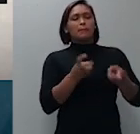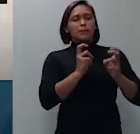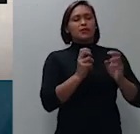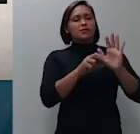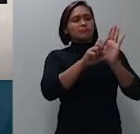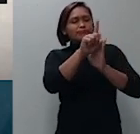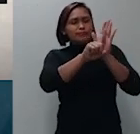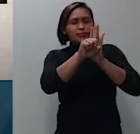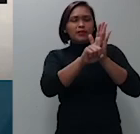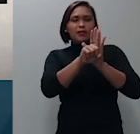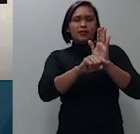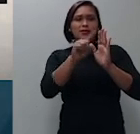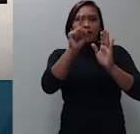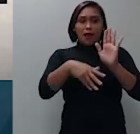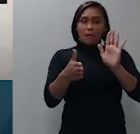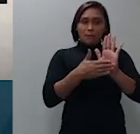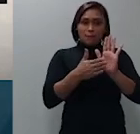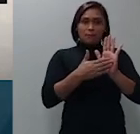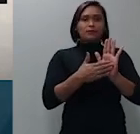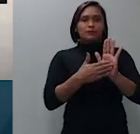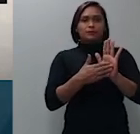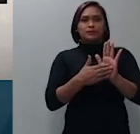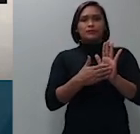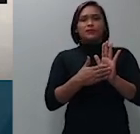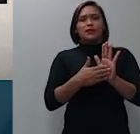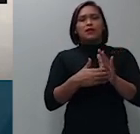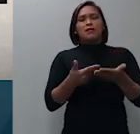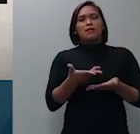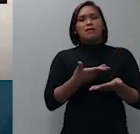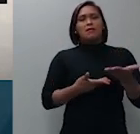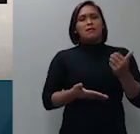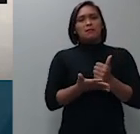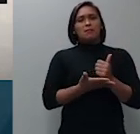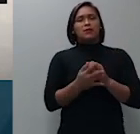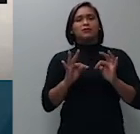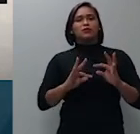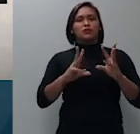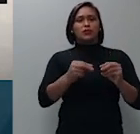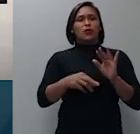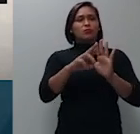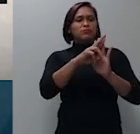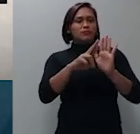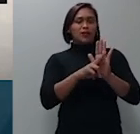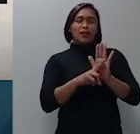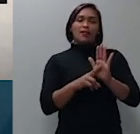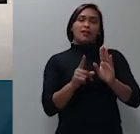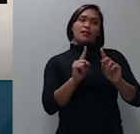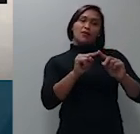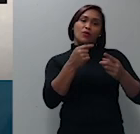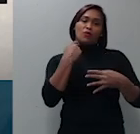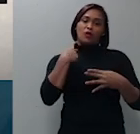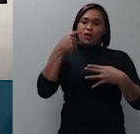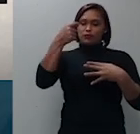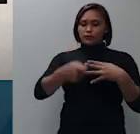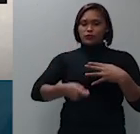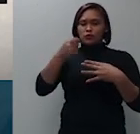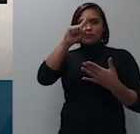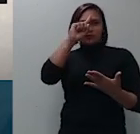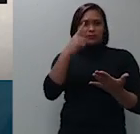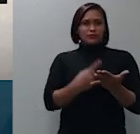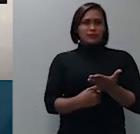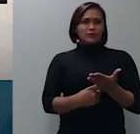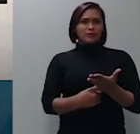proposta com base em toda a doutrina é de que quando o juiz decide uma questão que é